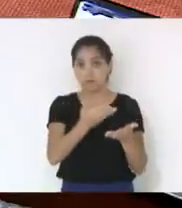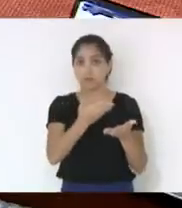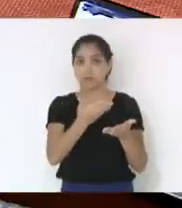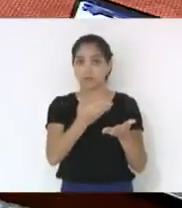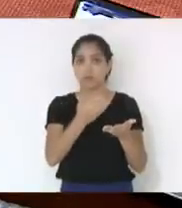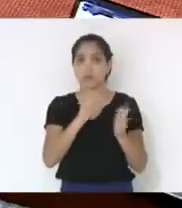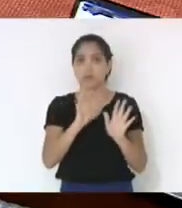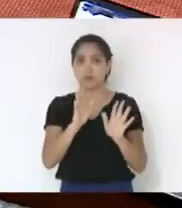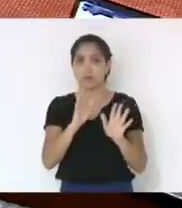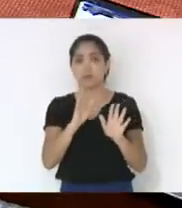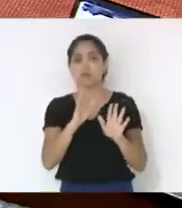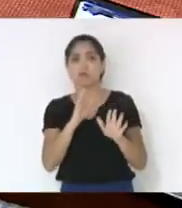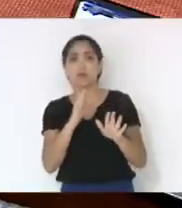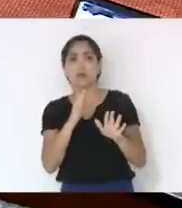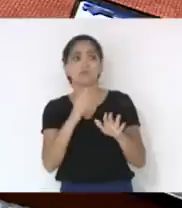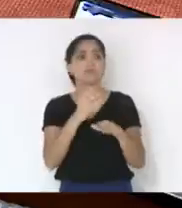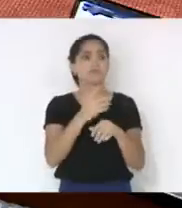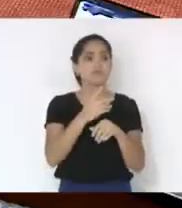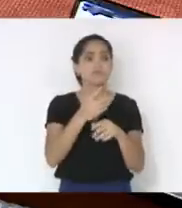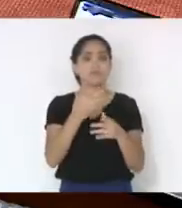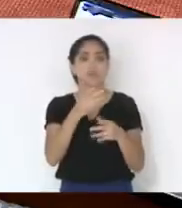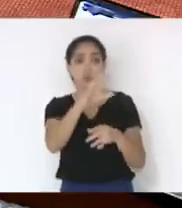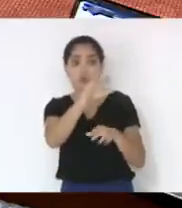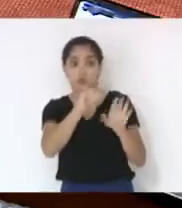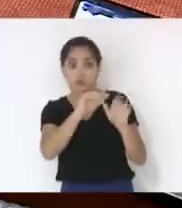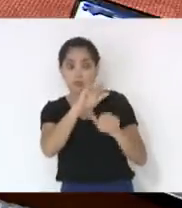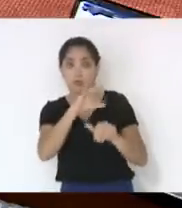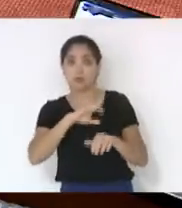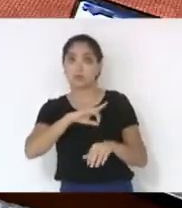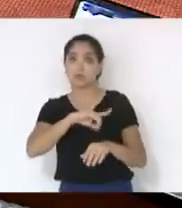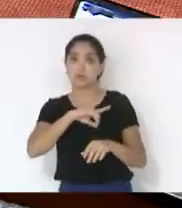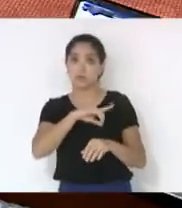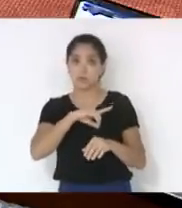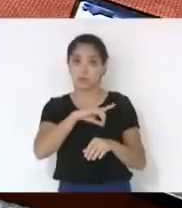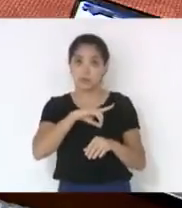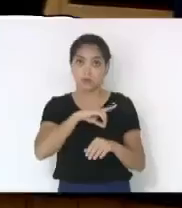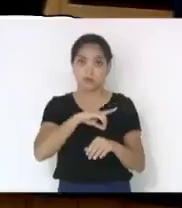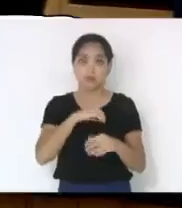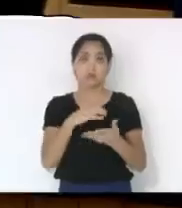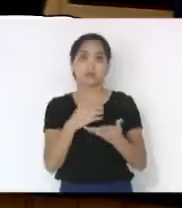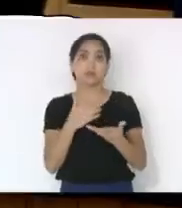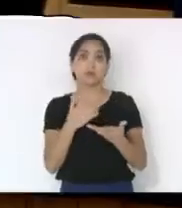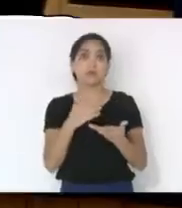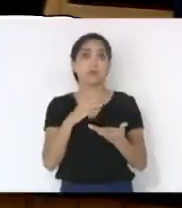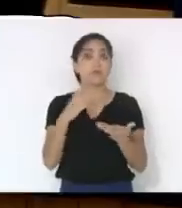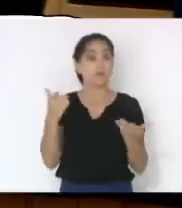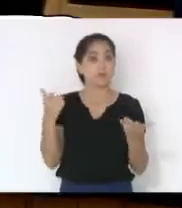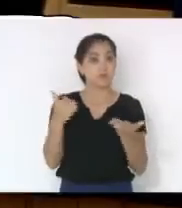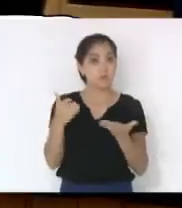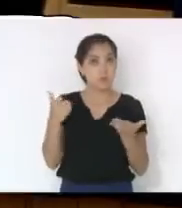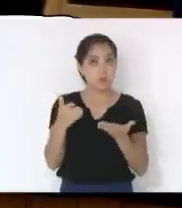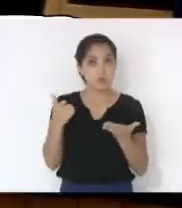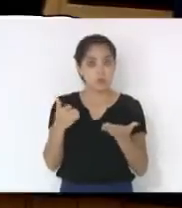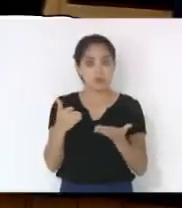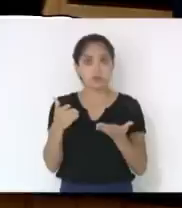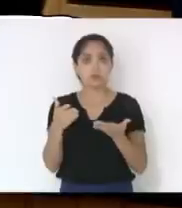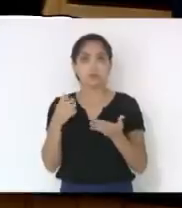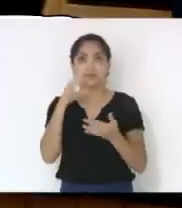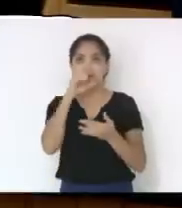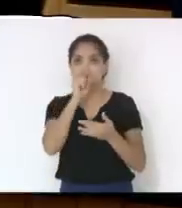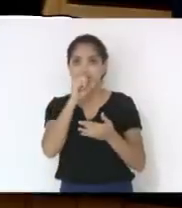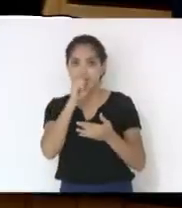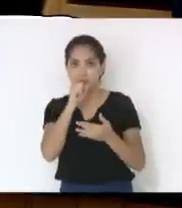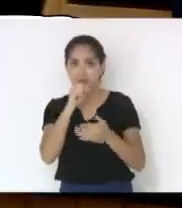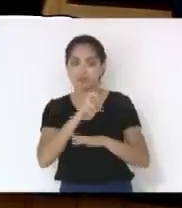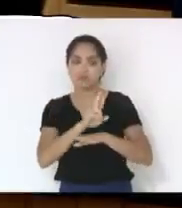procurado por alguns delegados, mas hoje nós tivemos, inclusive no sábado, eu representei essa